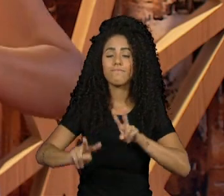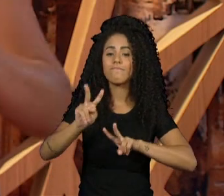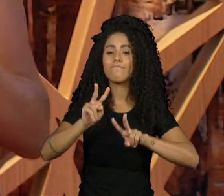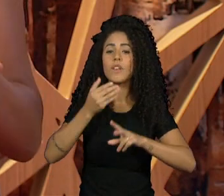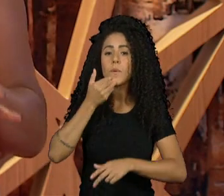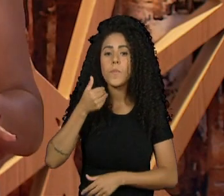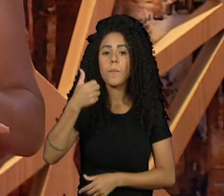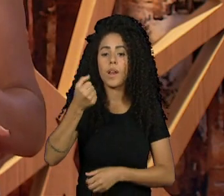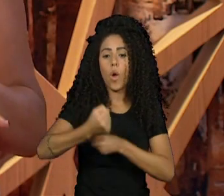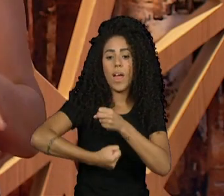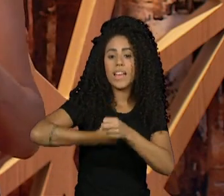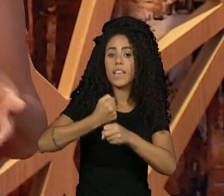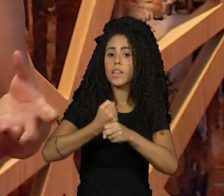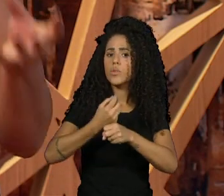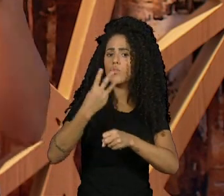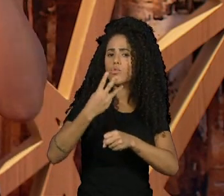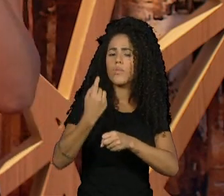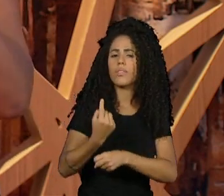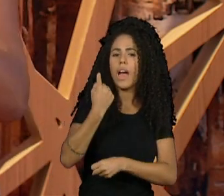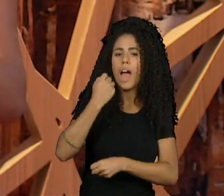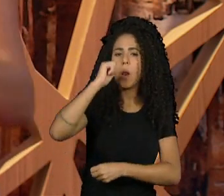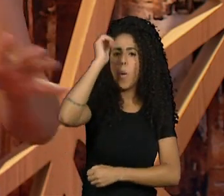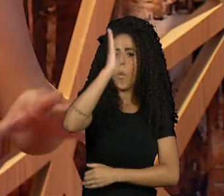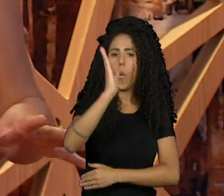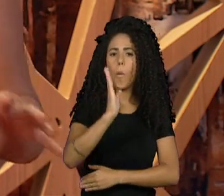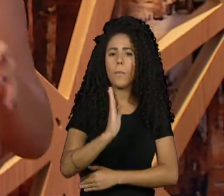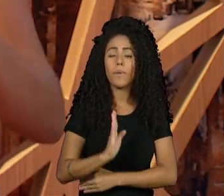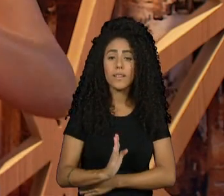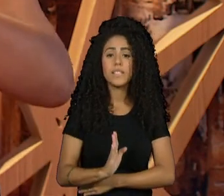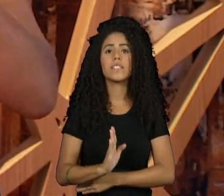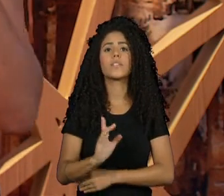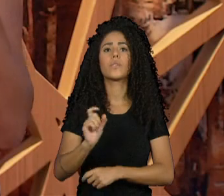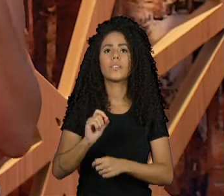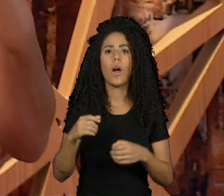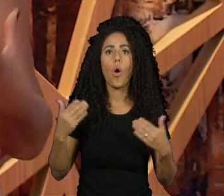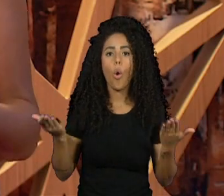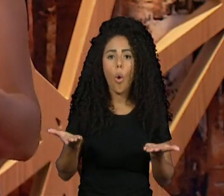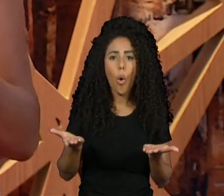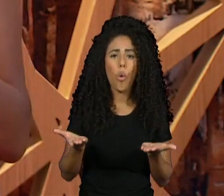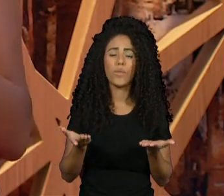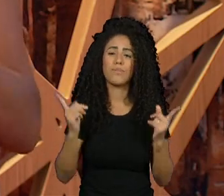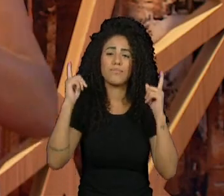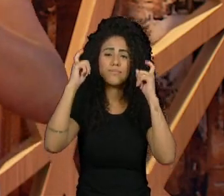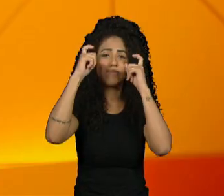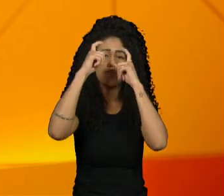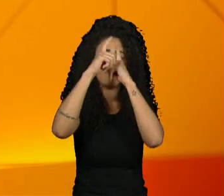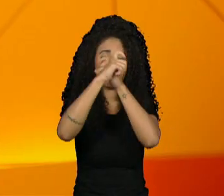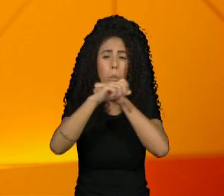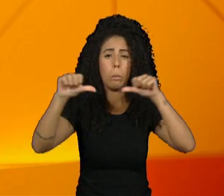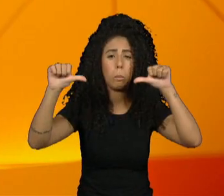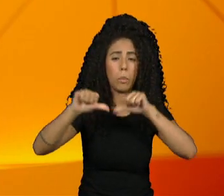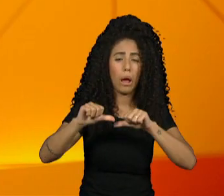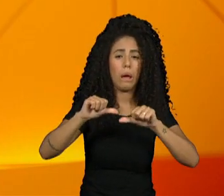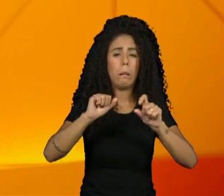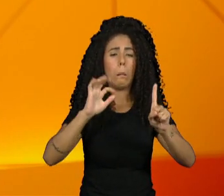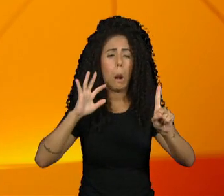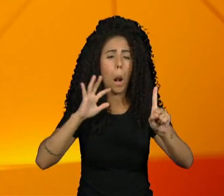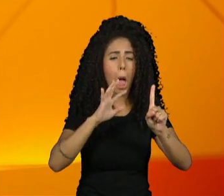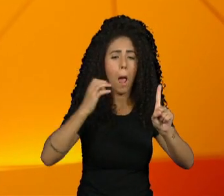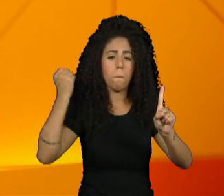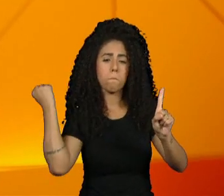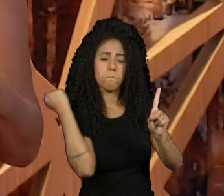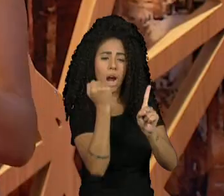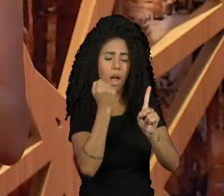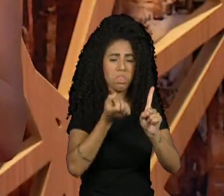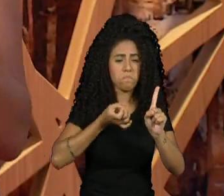três anos em que o Brasil está mergulhado nesse clima horroroso de ameaça, de morte, de